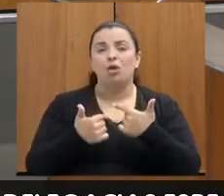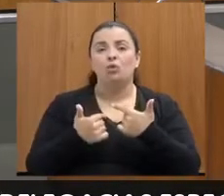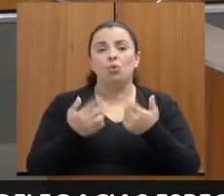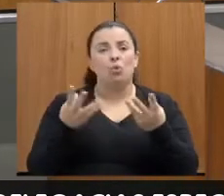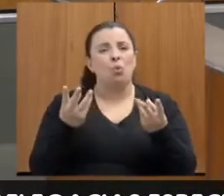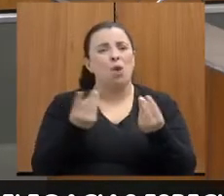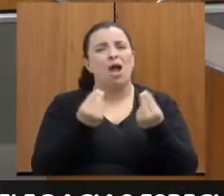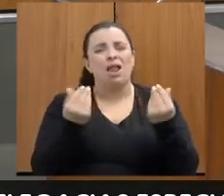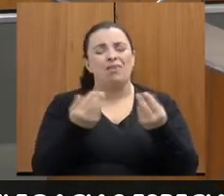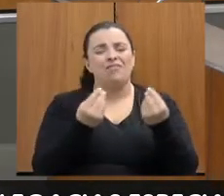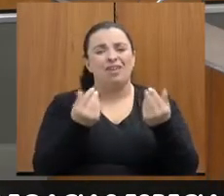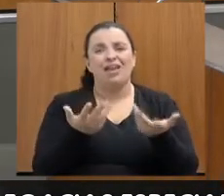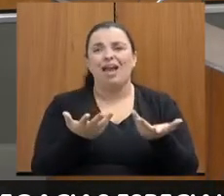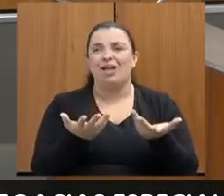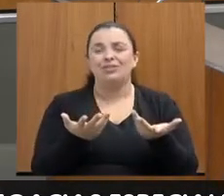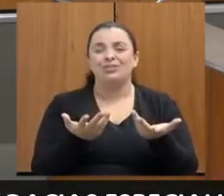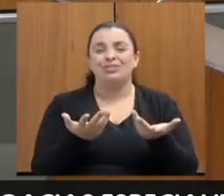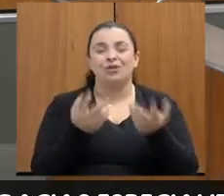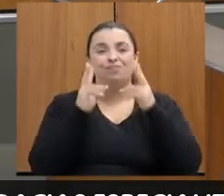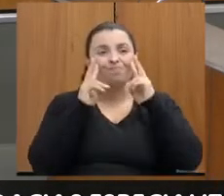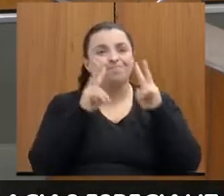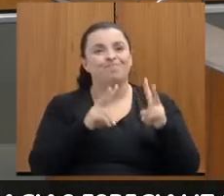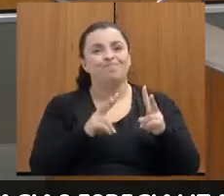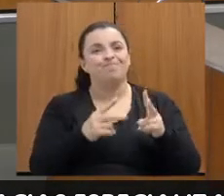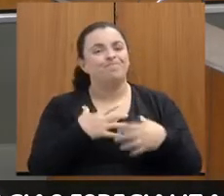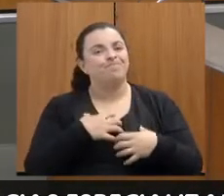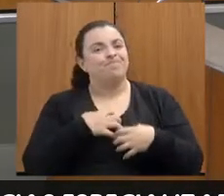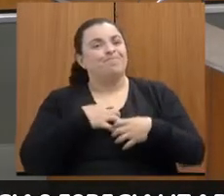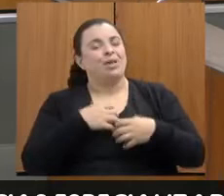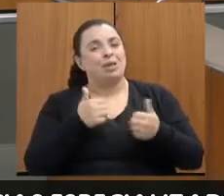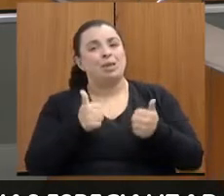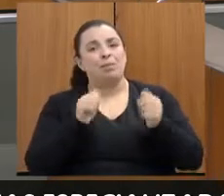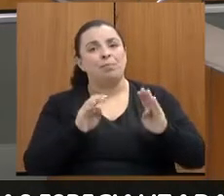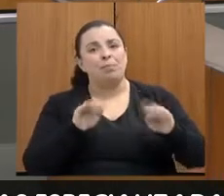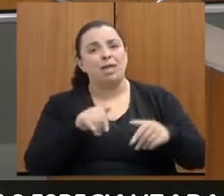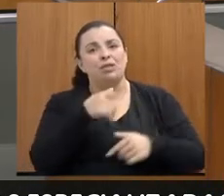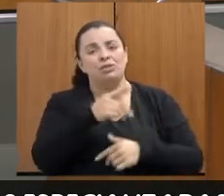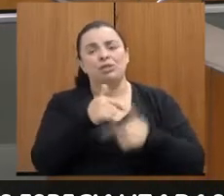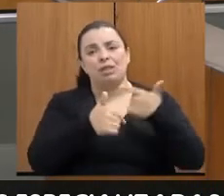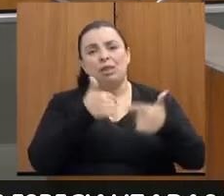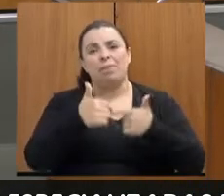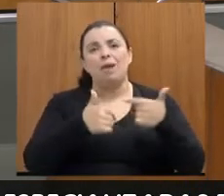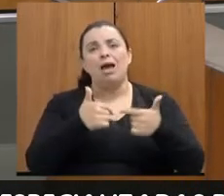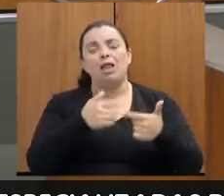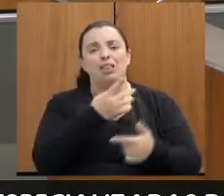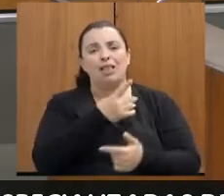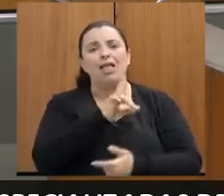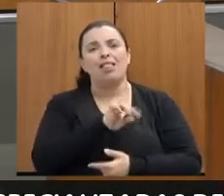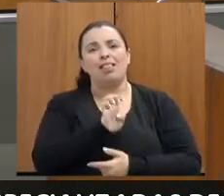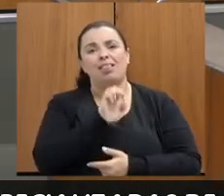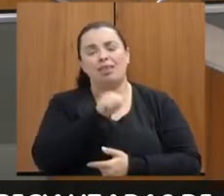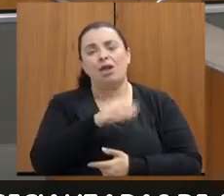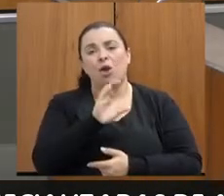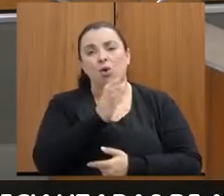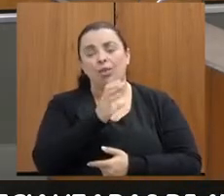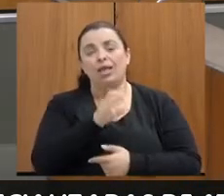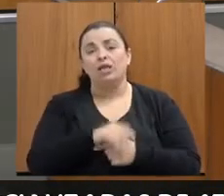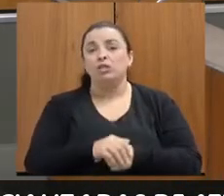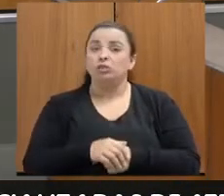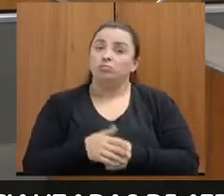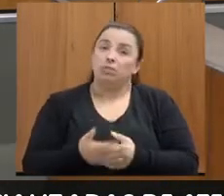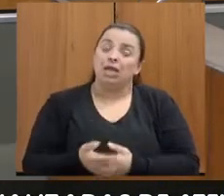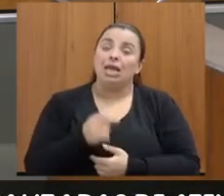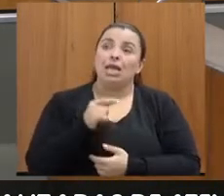de fato, nos enche os olhos aqui. E eu espero que essa nossa audiência possa, inclusive, fomentar que outras delegacias